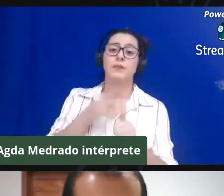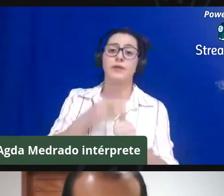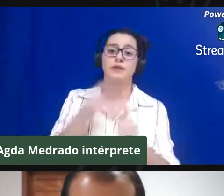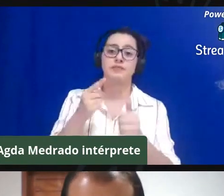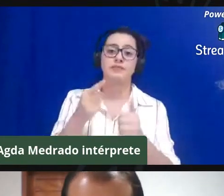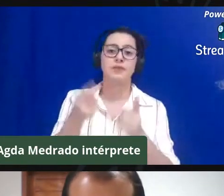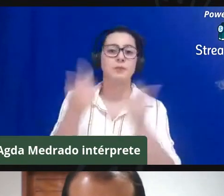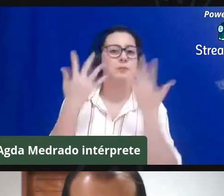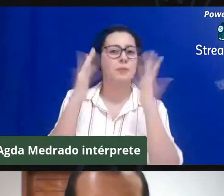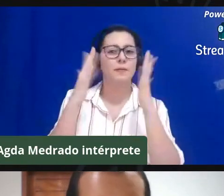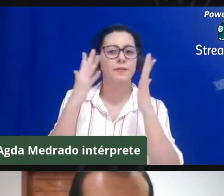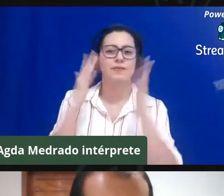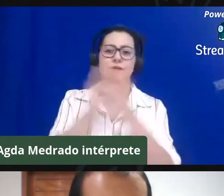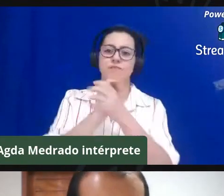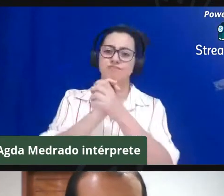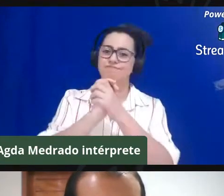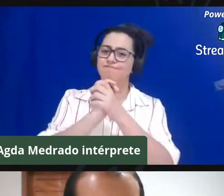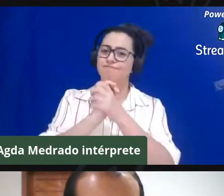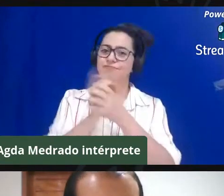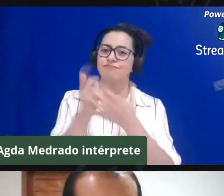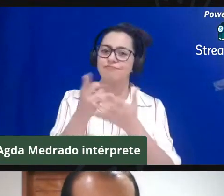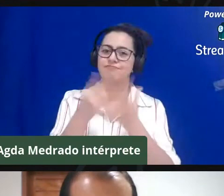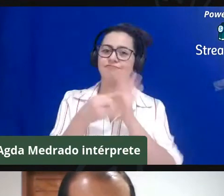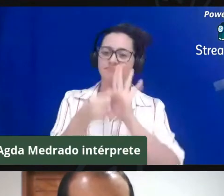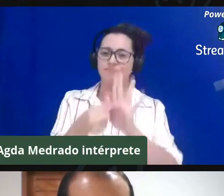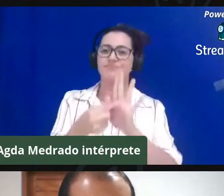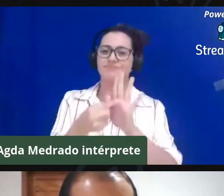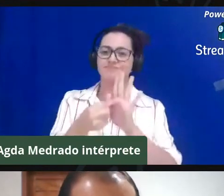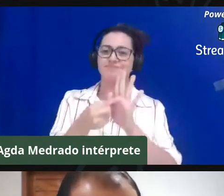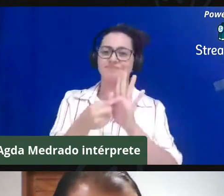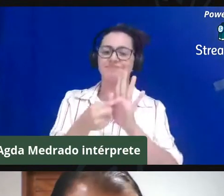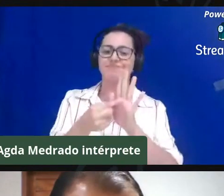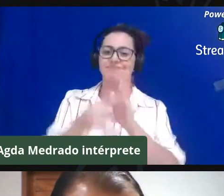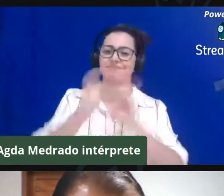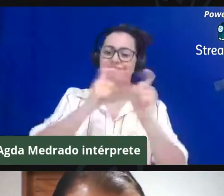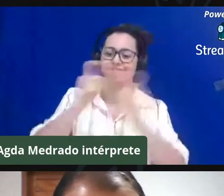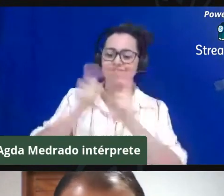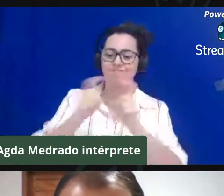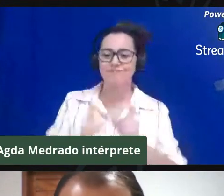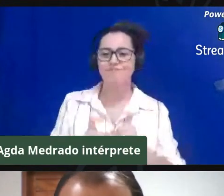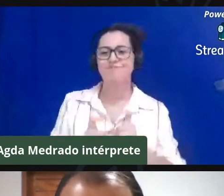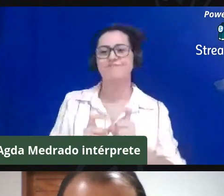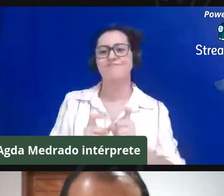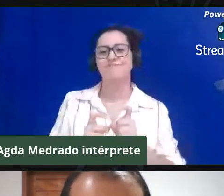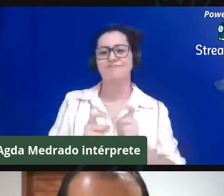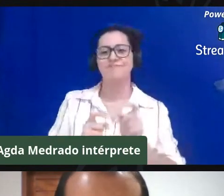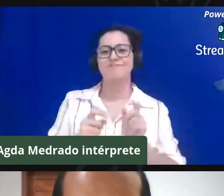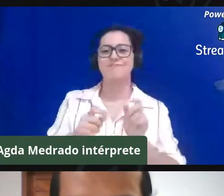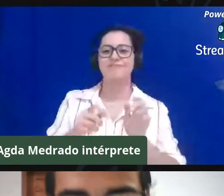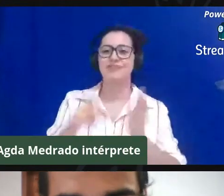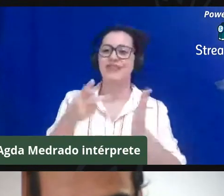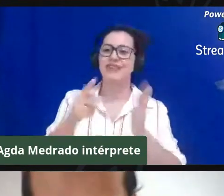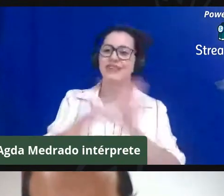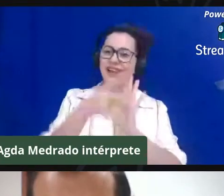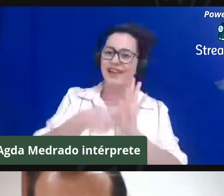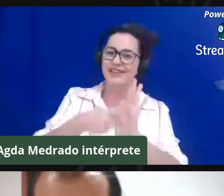em trazer esse debate para a academia, em trazer esse debate para o IFBA,